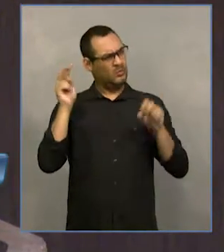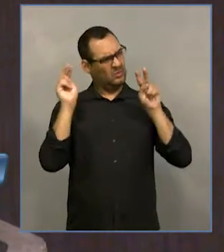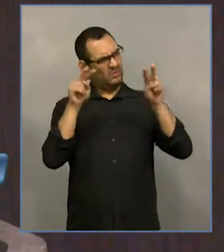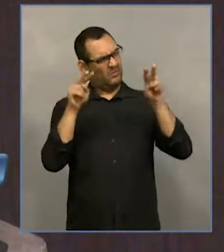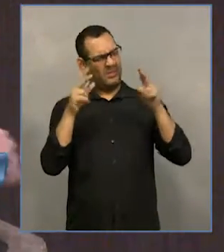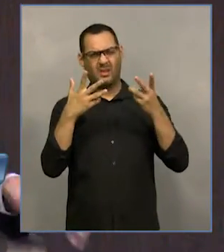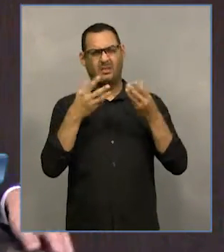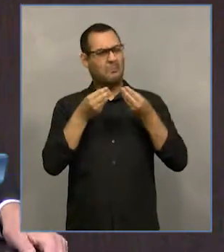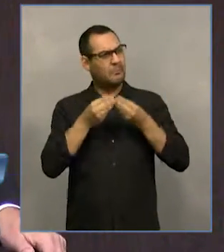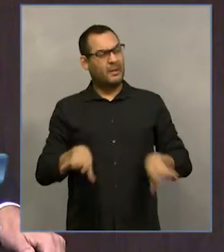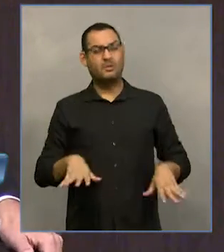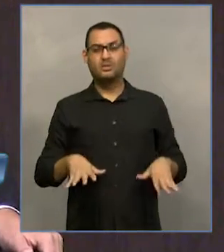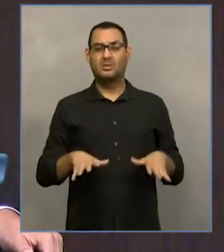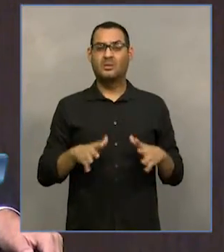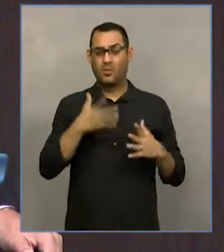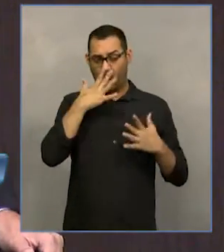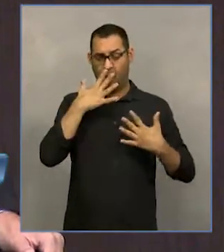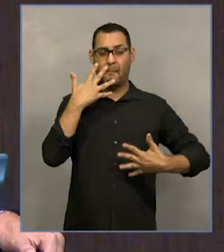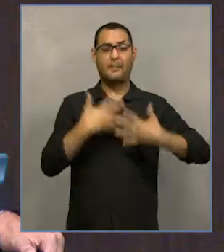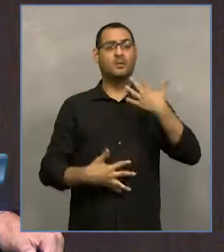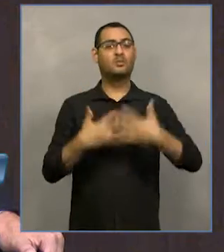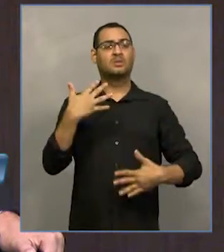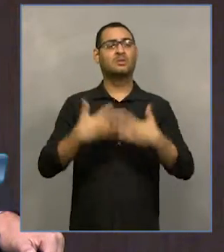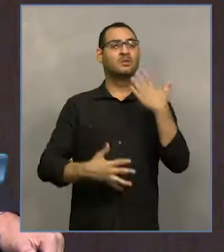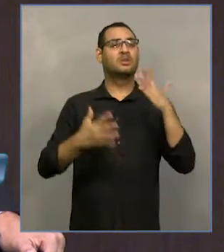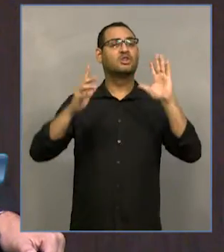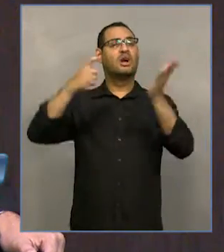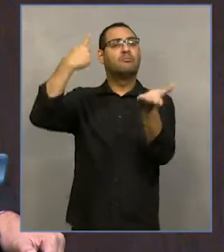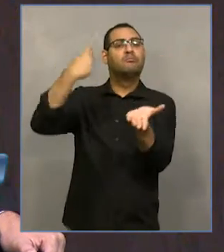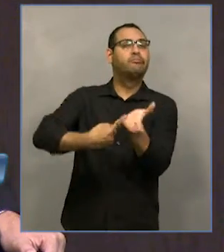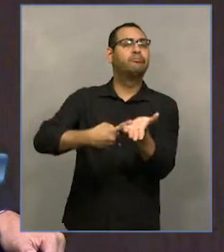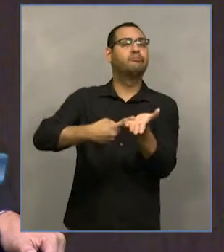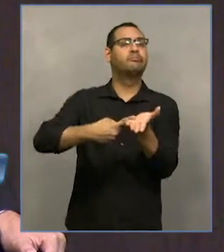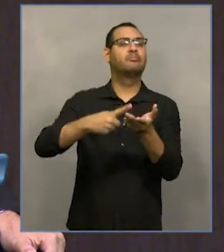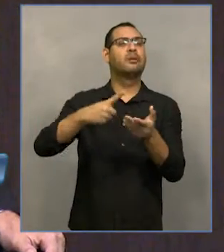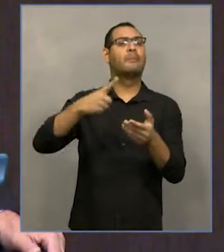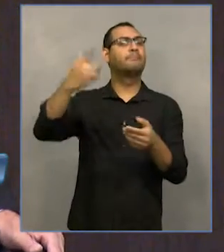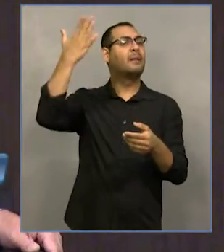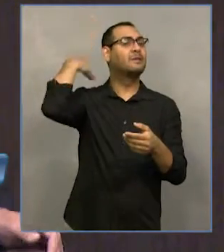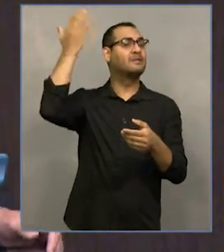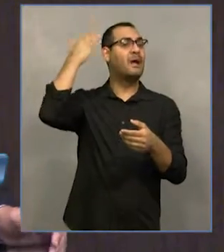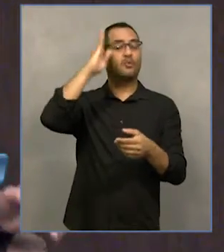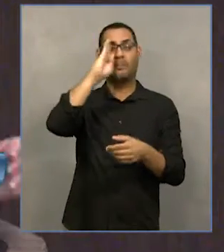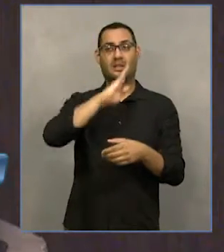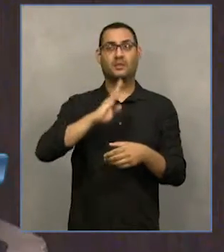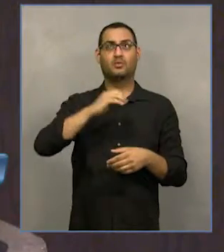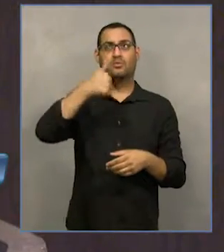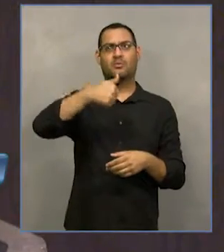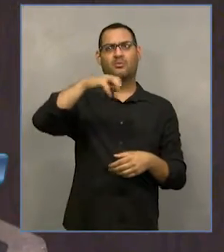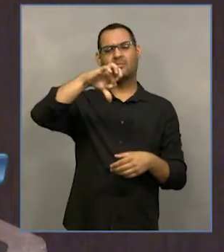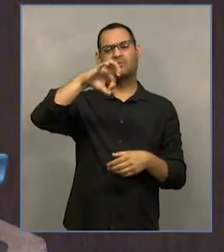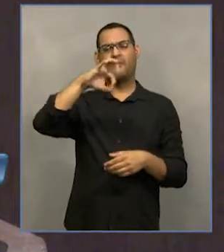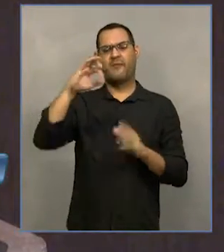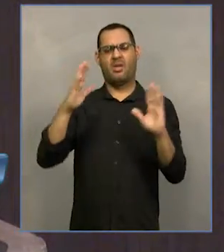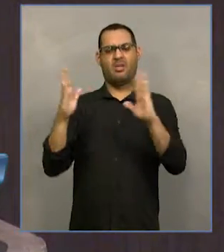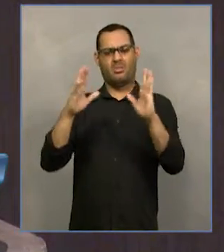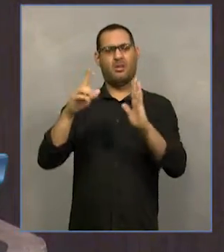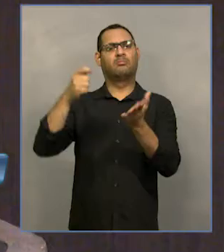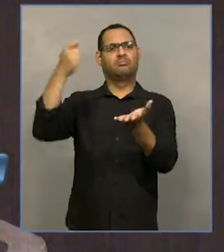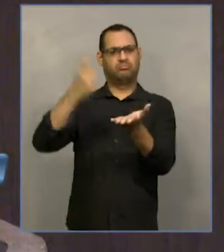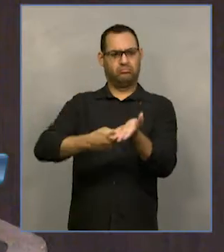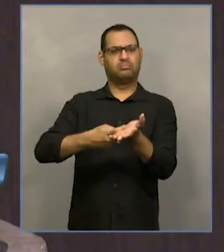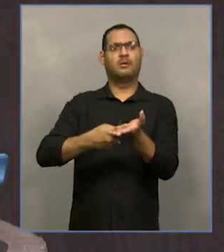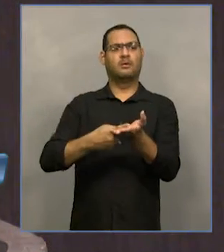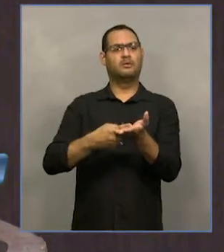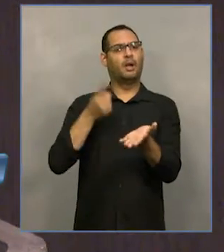convenções ratificadas pelo Brasil ainda nos anos 90. Ela própria,